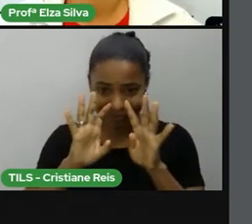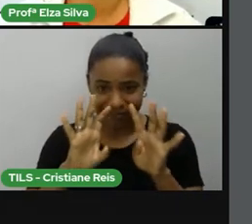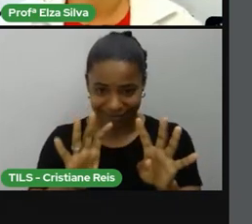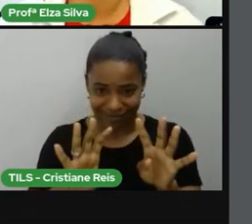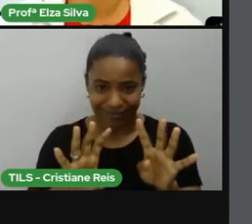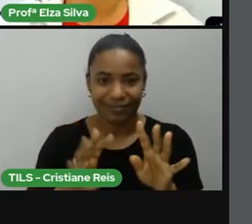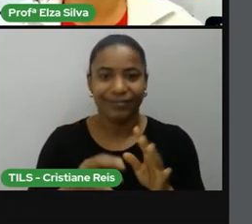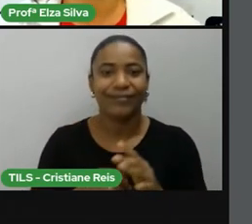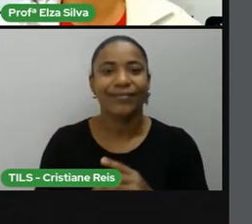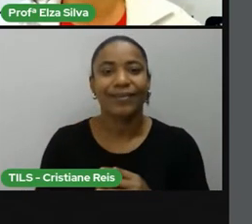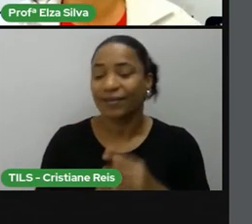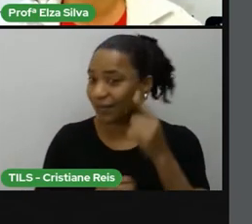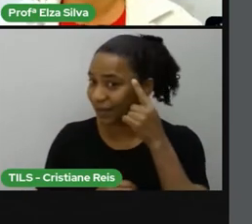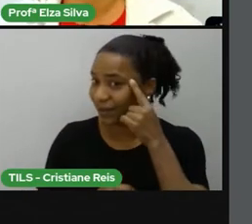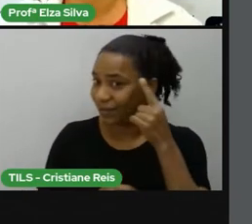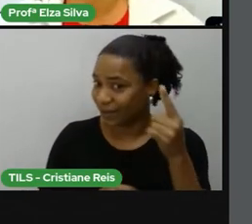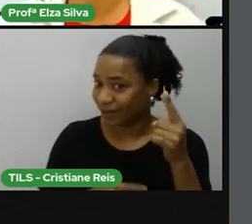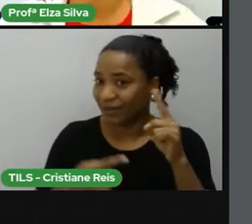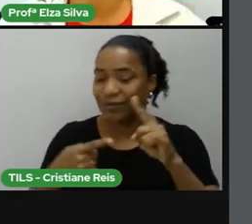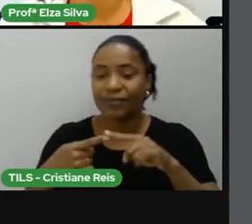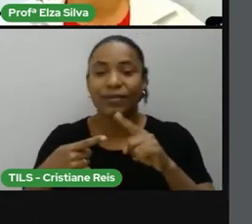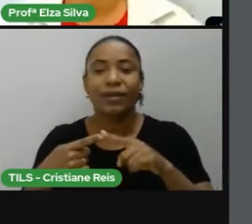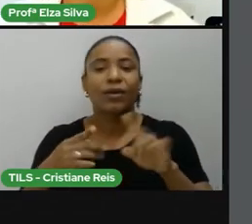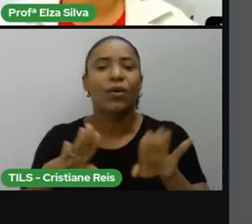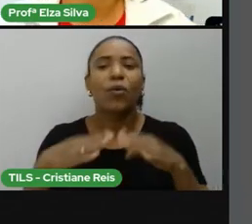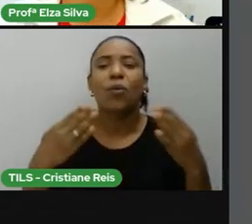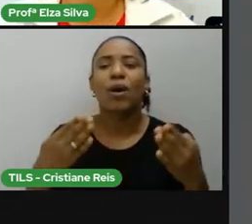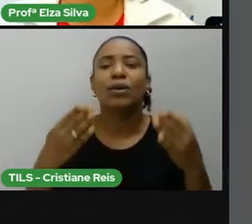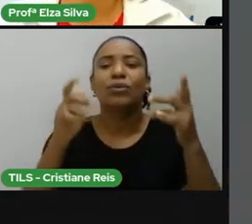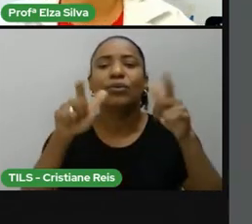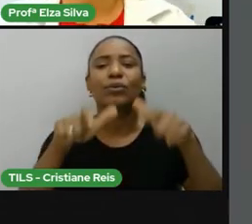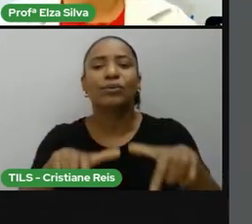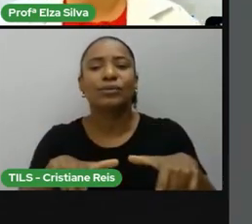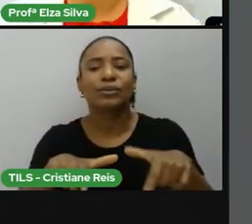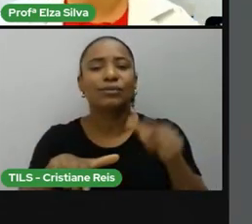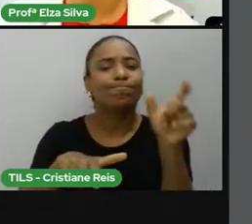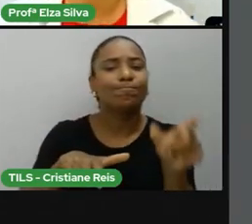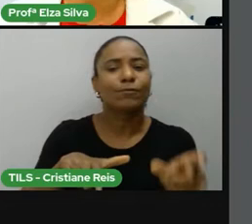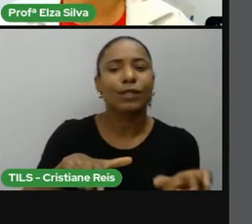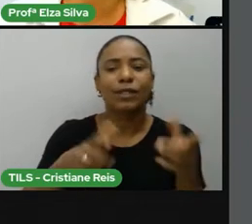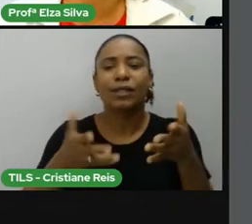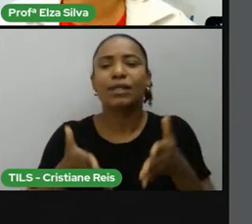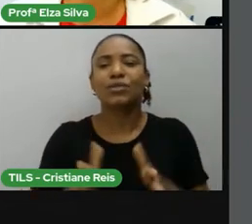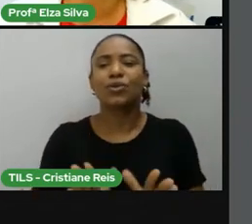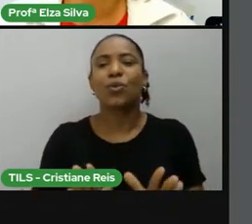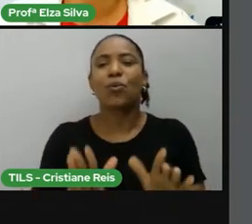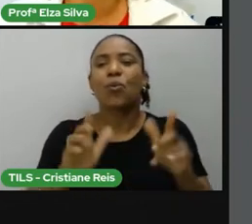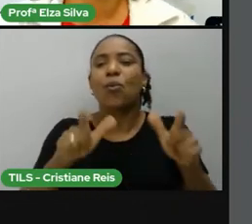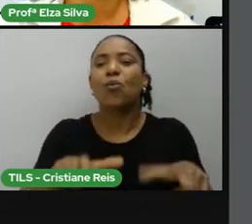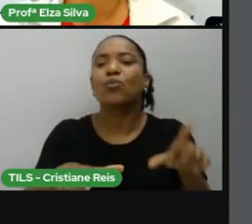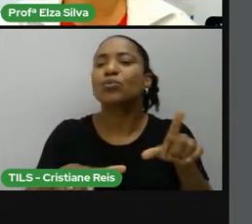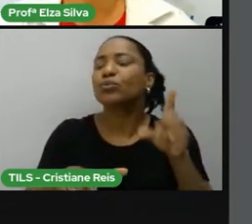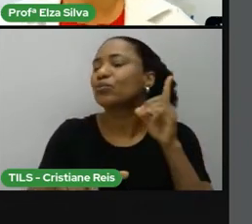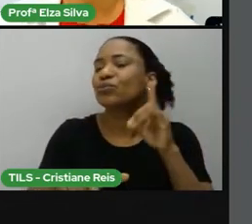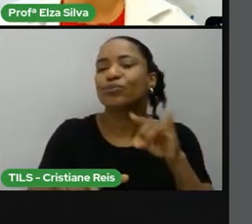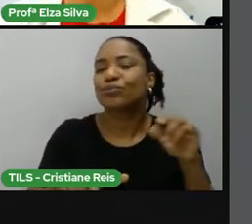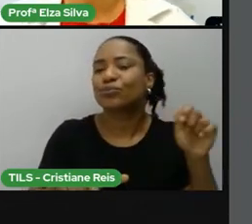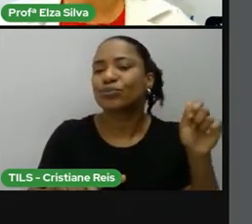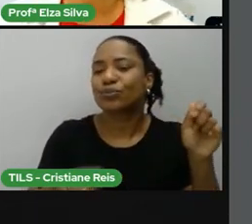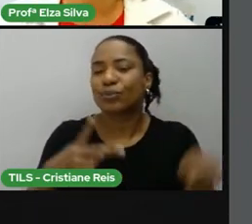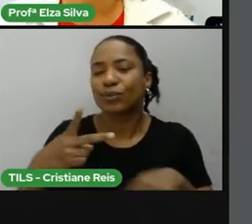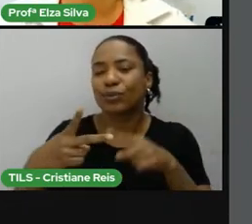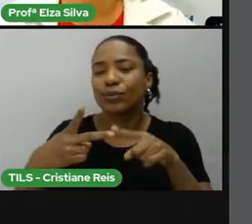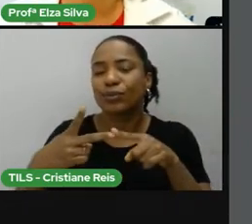Vamos já lembrar? Quando, onde esta personalidade negra nasceu? Qual a profissão